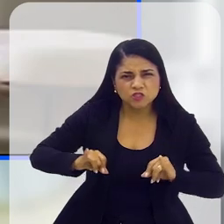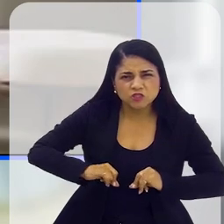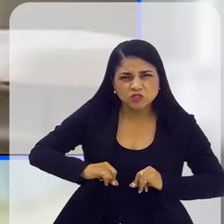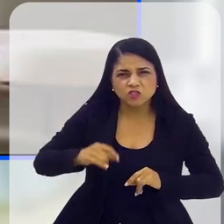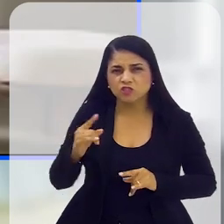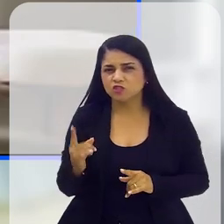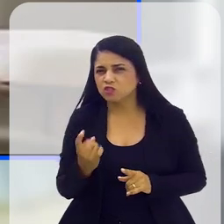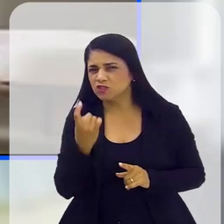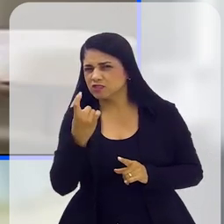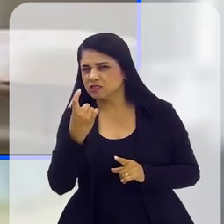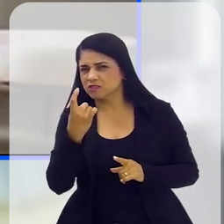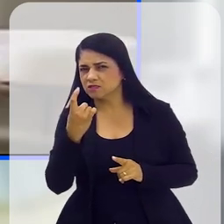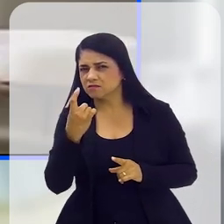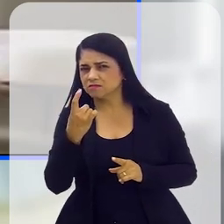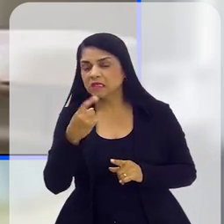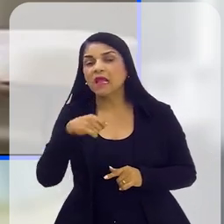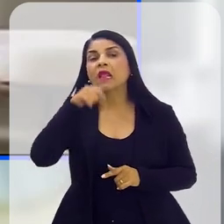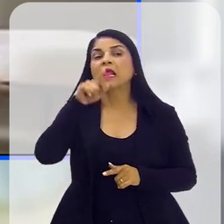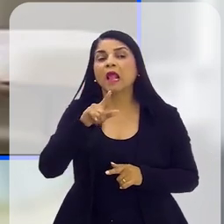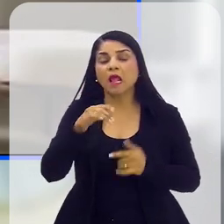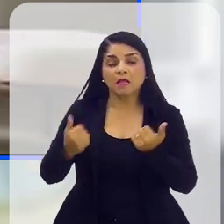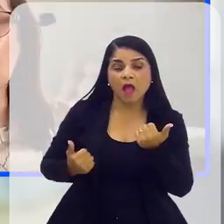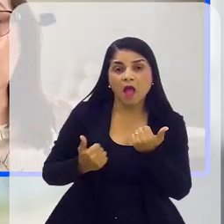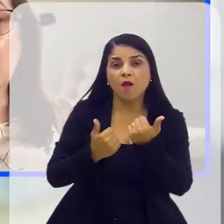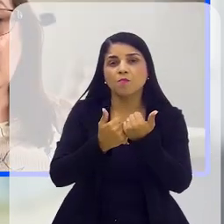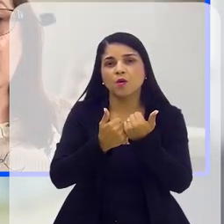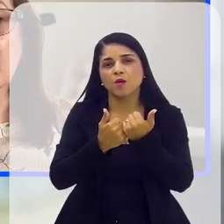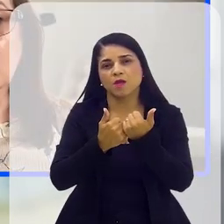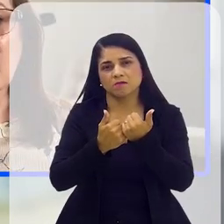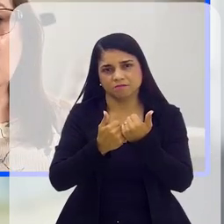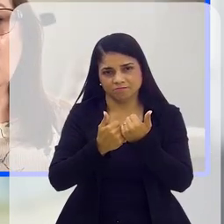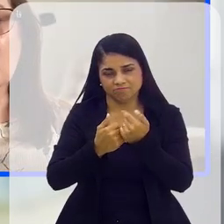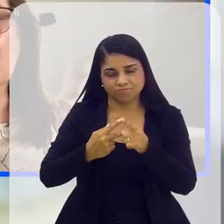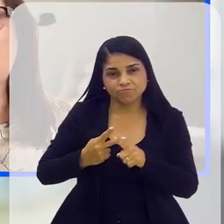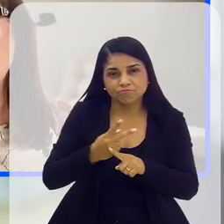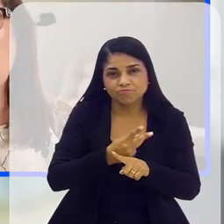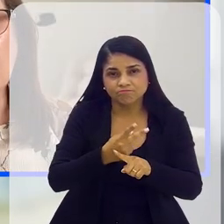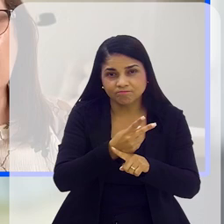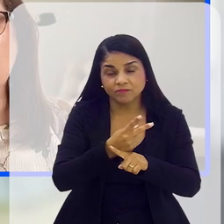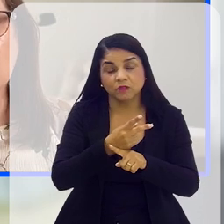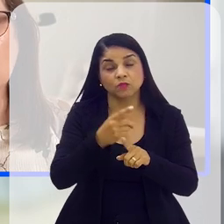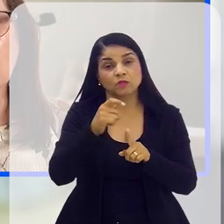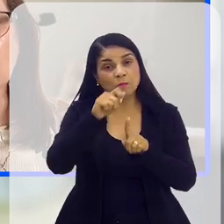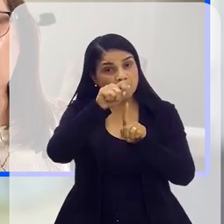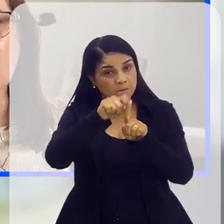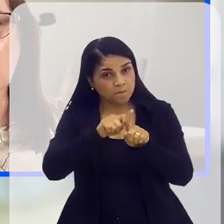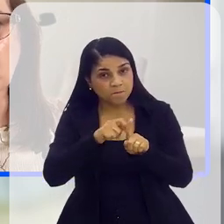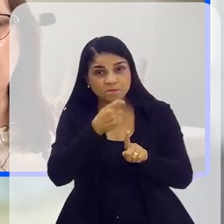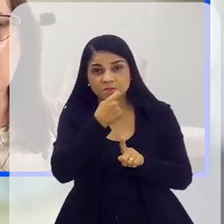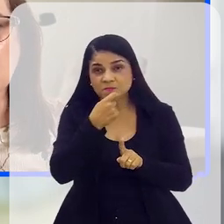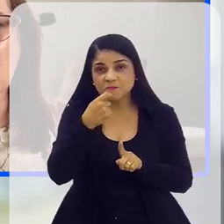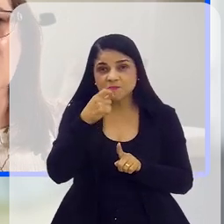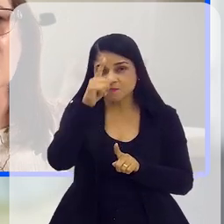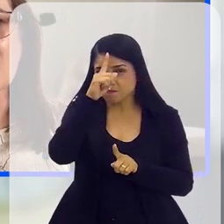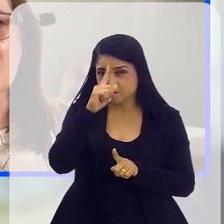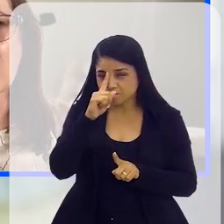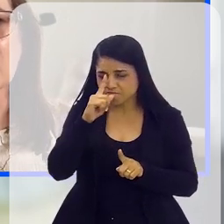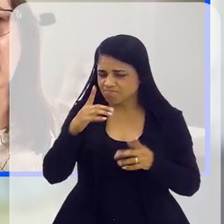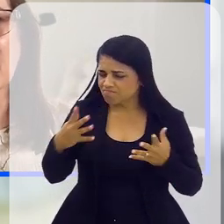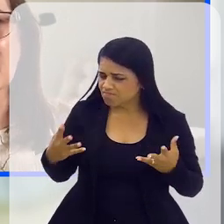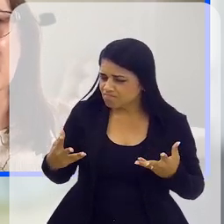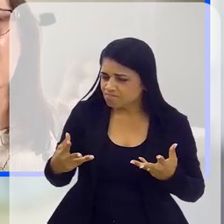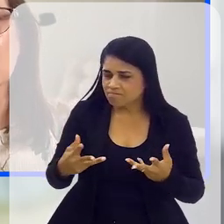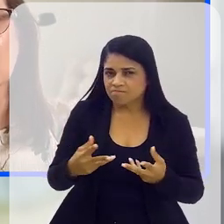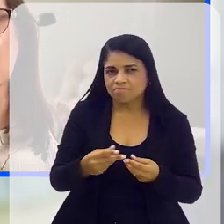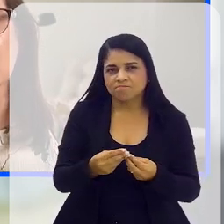buscar quem para poder me apoiar nesse sentido? Então, eu acho que o Setembro Amarelo, ele tem uma função preciosíssima